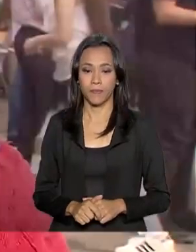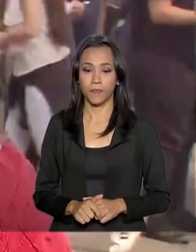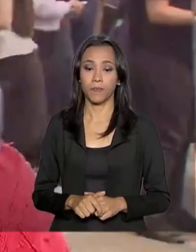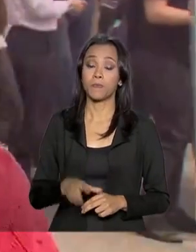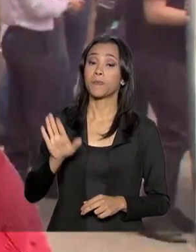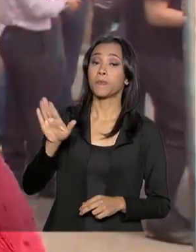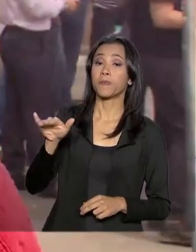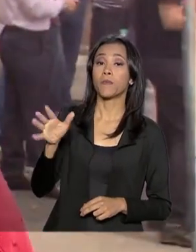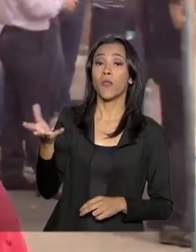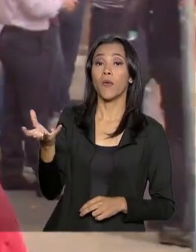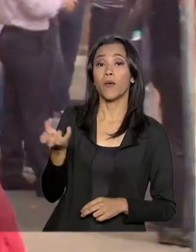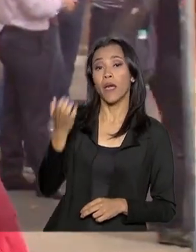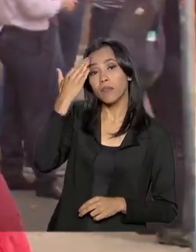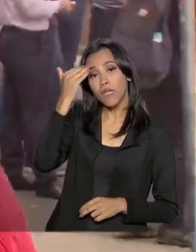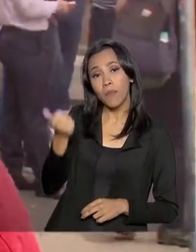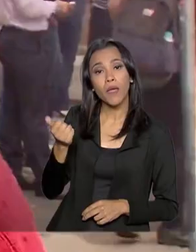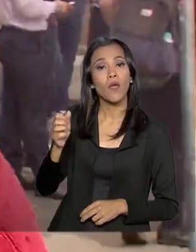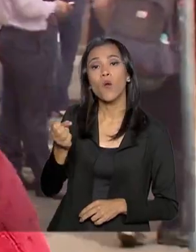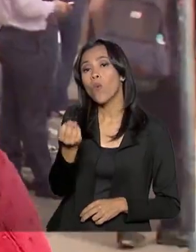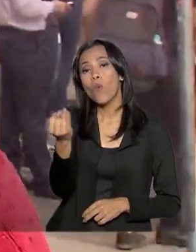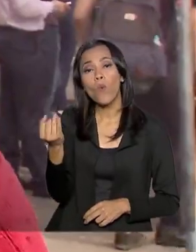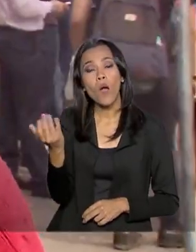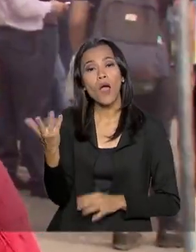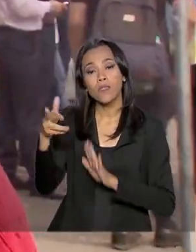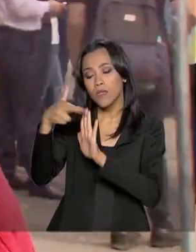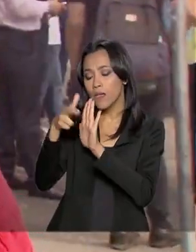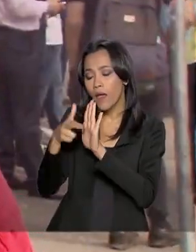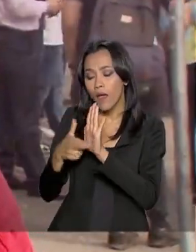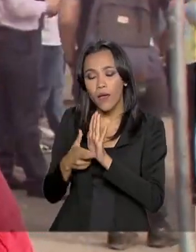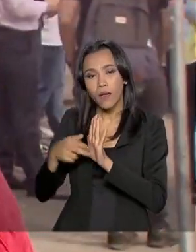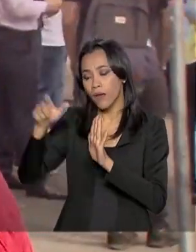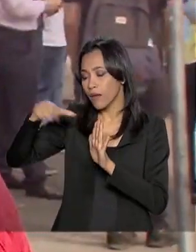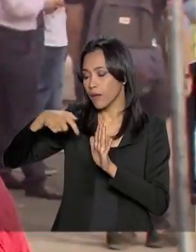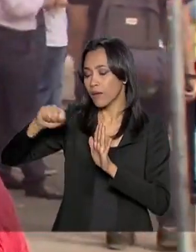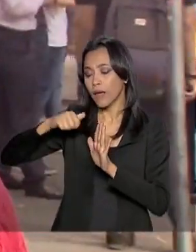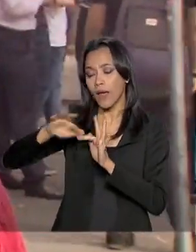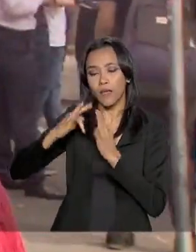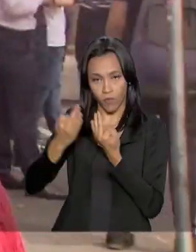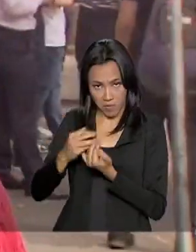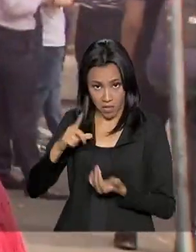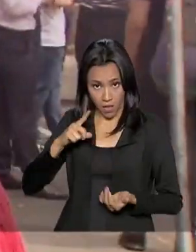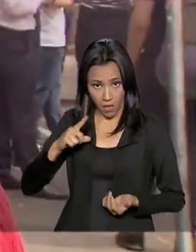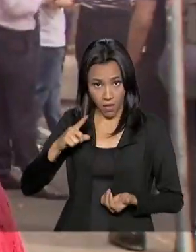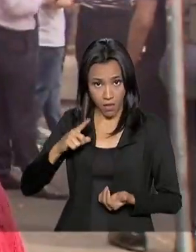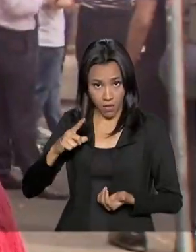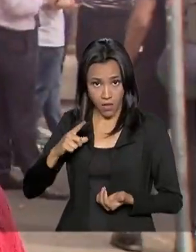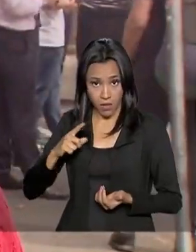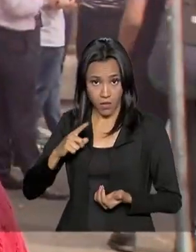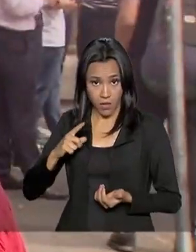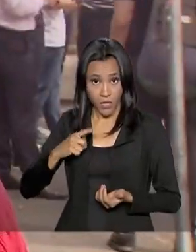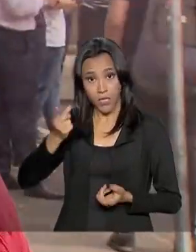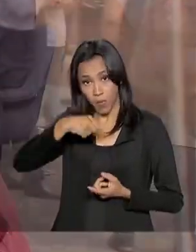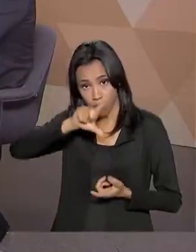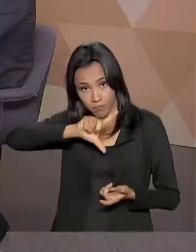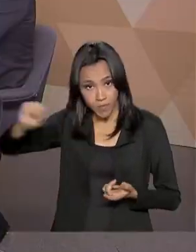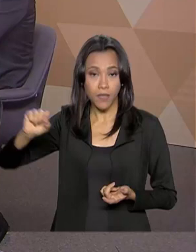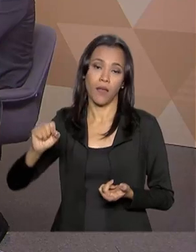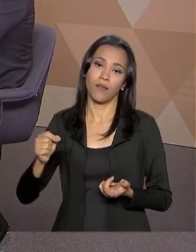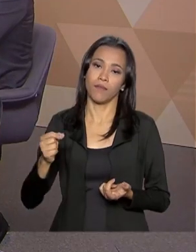Eu queria saber qual é o critério do Bolsa Família, se existe porta de saída.